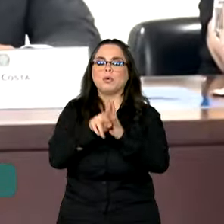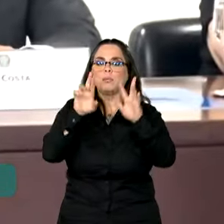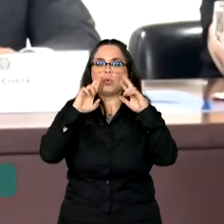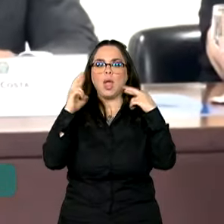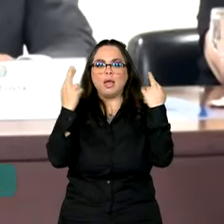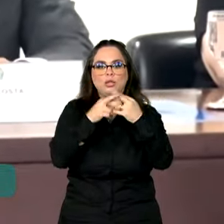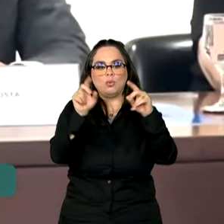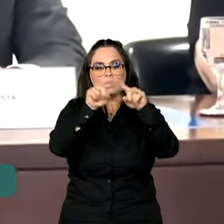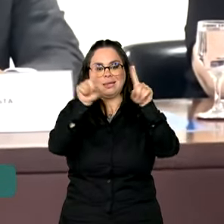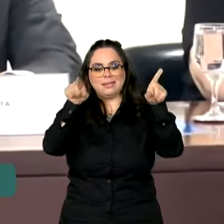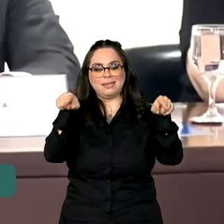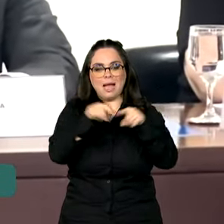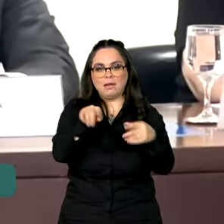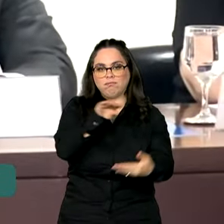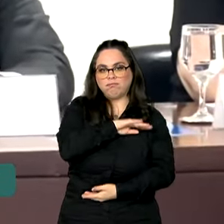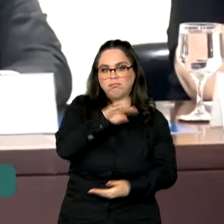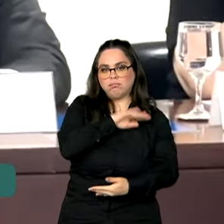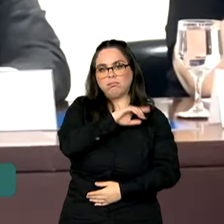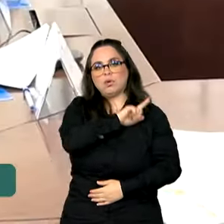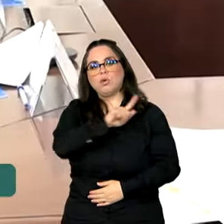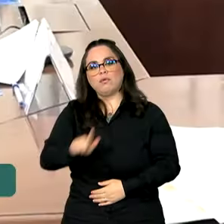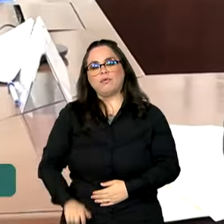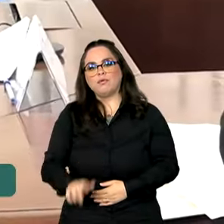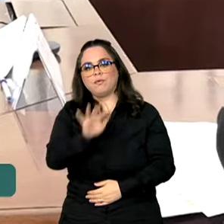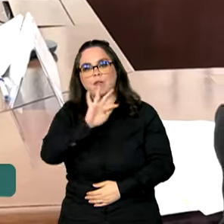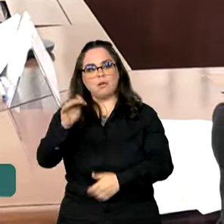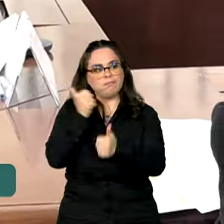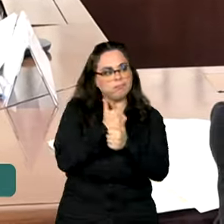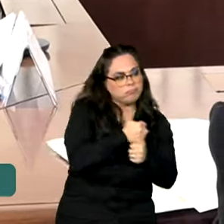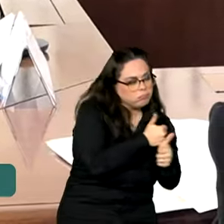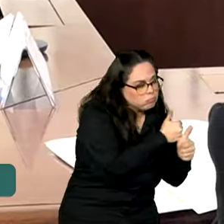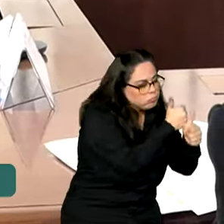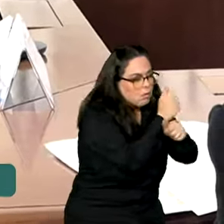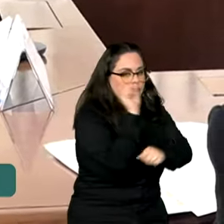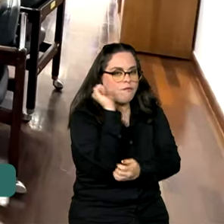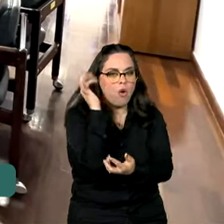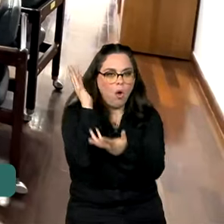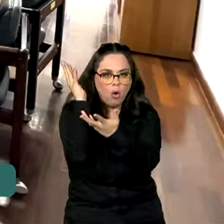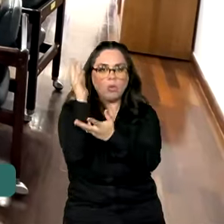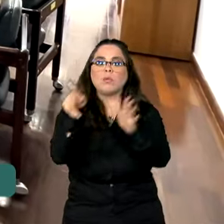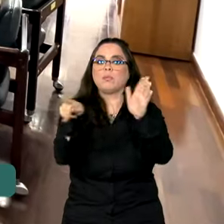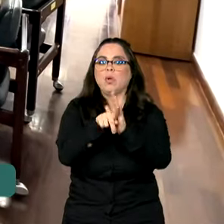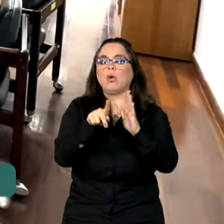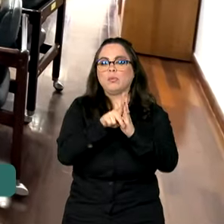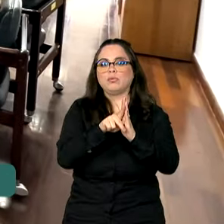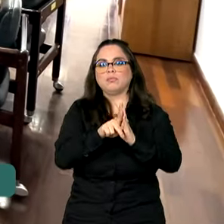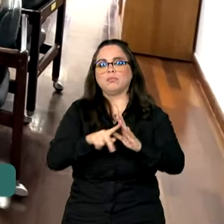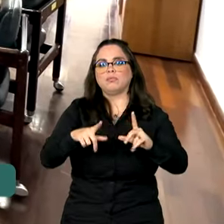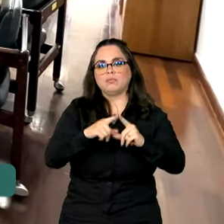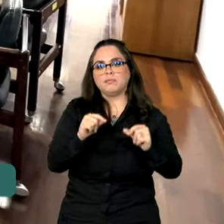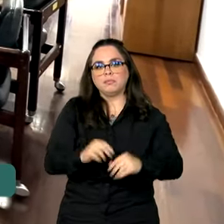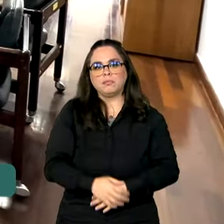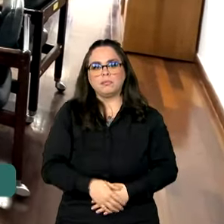de Situação do Governo Federal, para acompanhamento dos incêndios, que é coordenada pela Casa Civil. Novos encontros estão